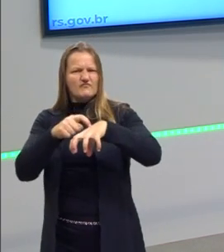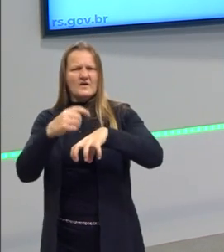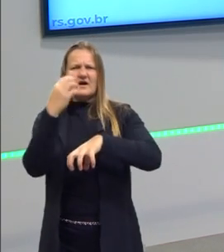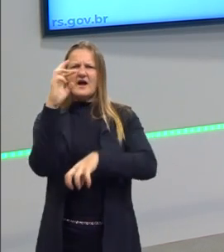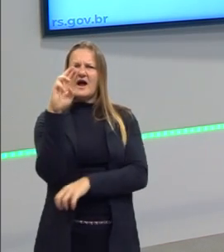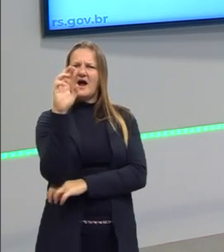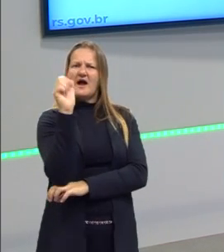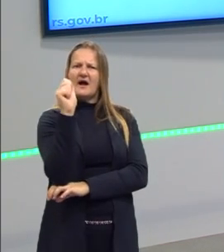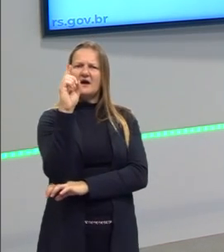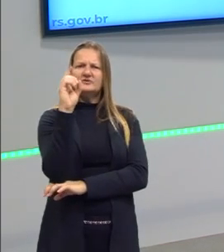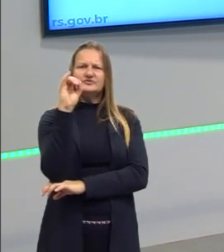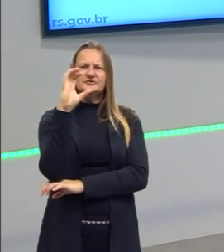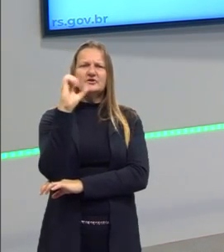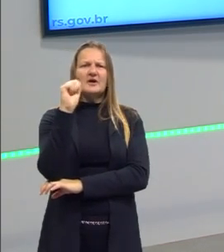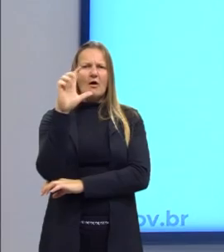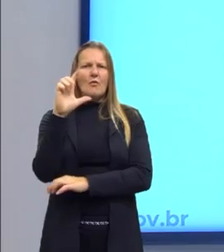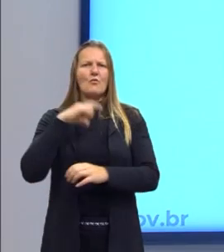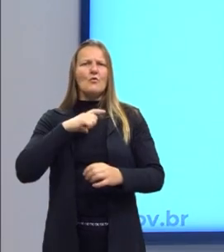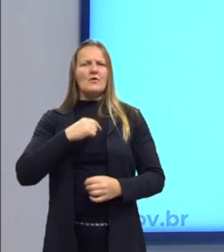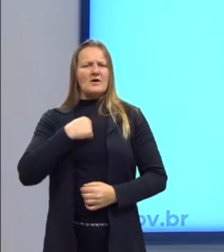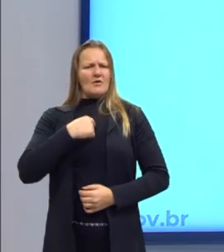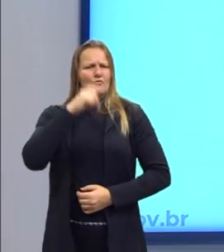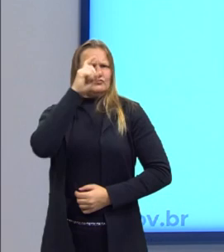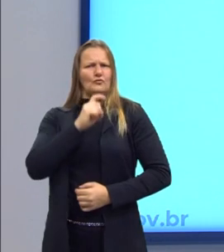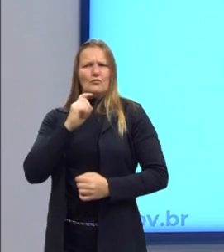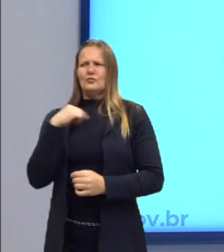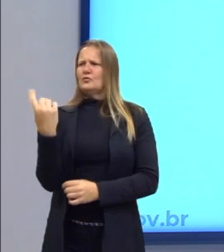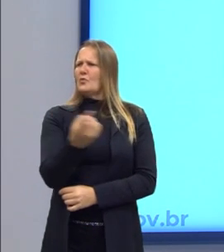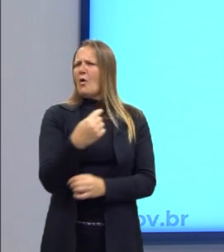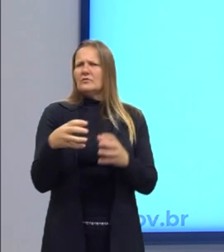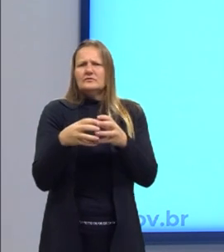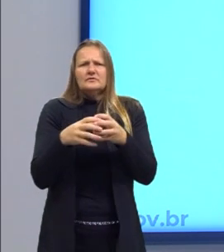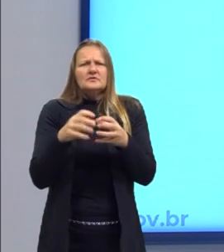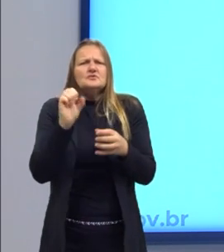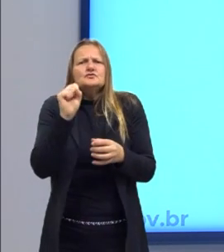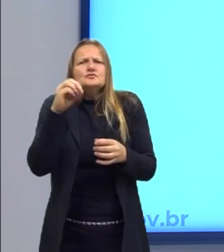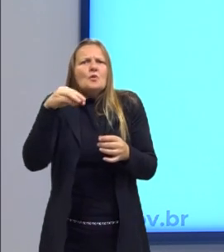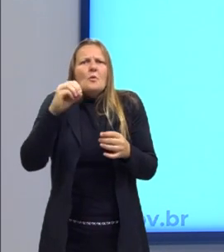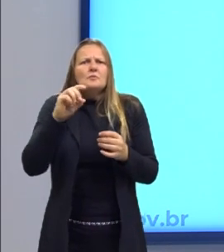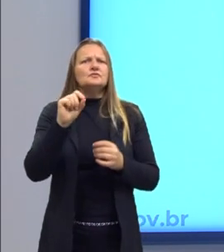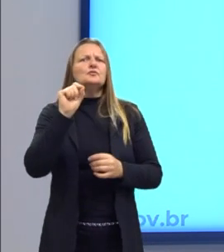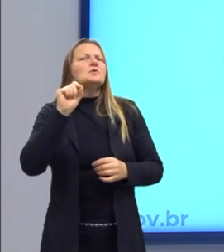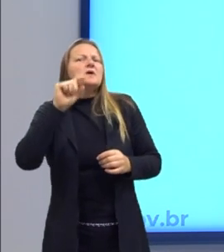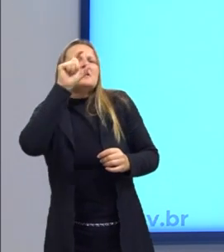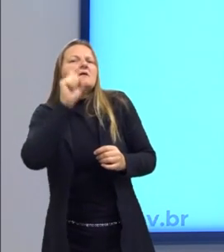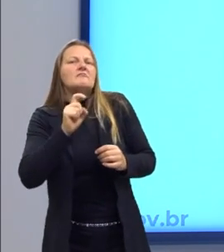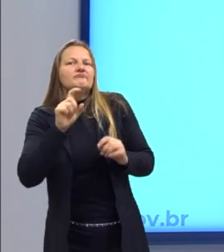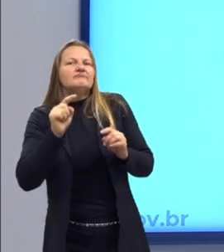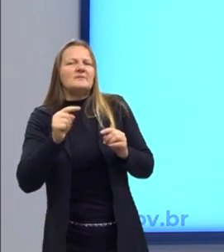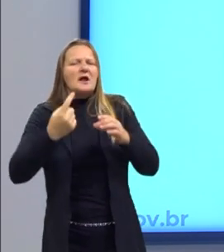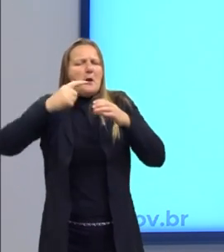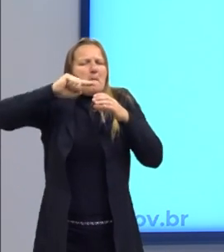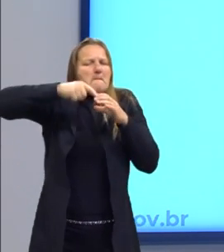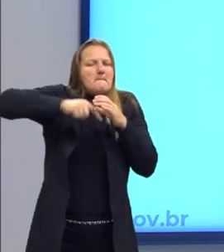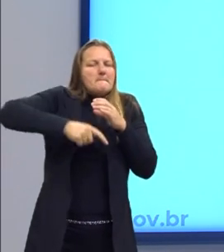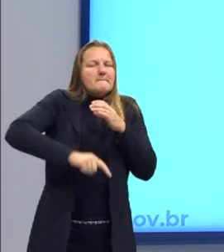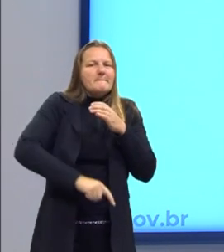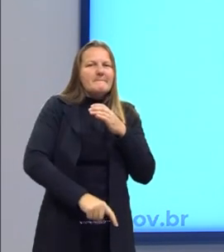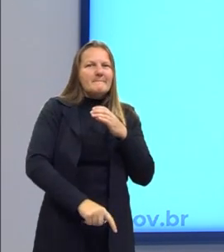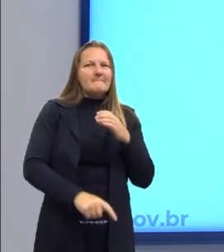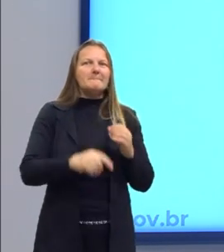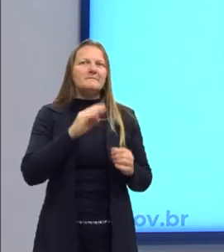em várias questões, como essas aqui, né? Quem somos, de onde viemos, as questões do conhecimento. Então é aprofundar o nosso